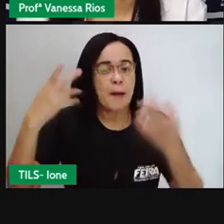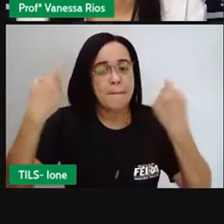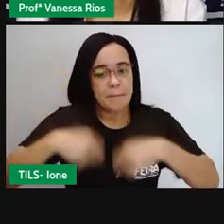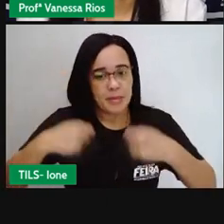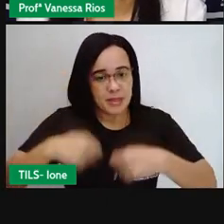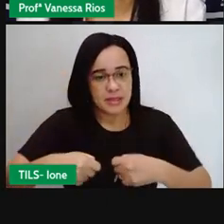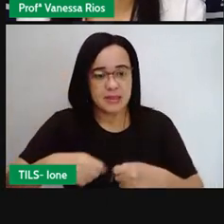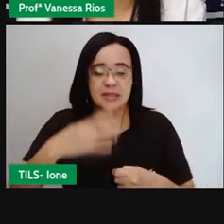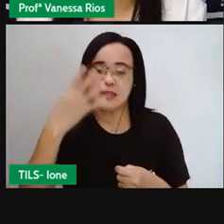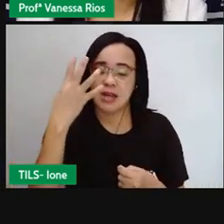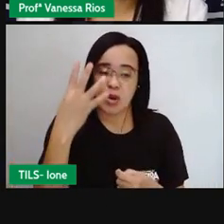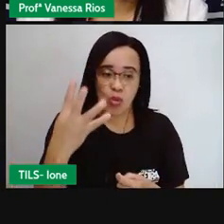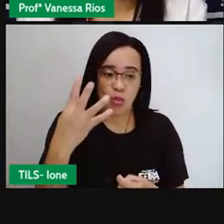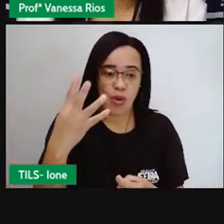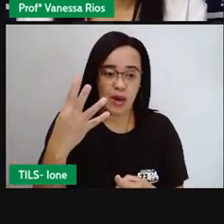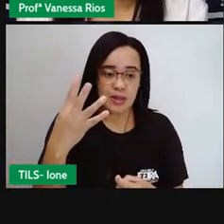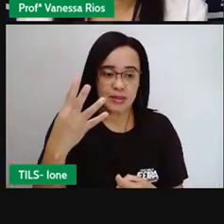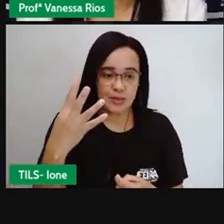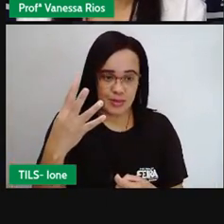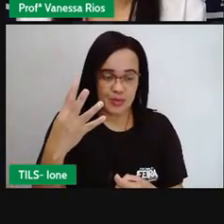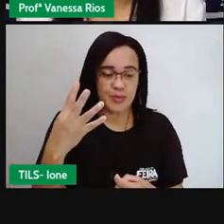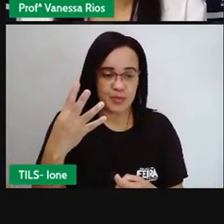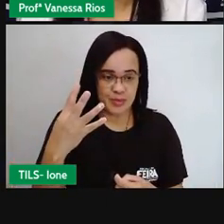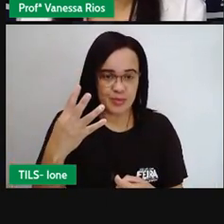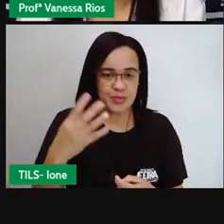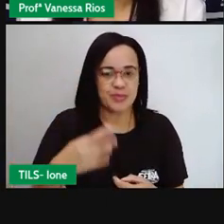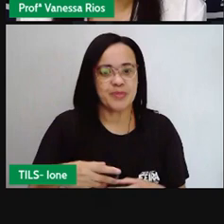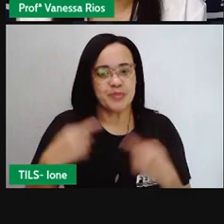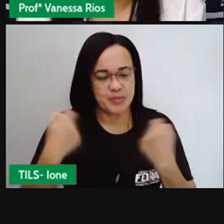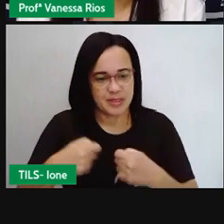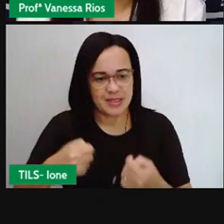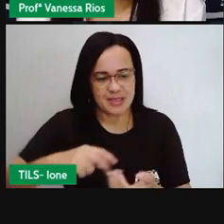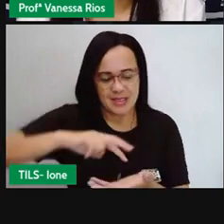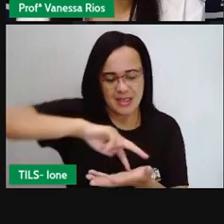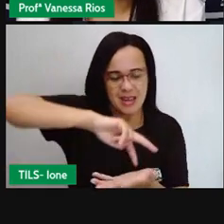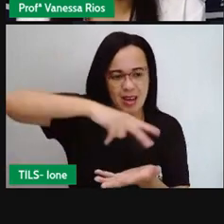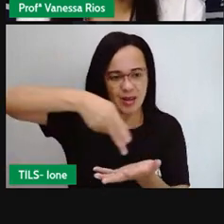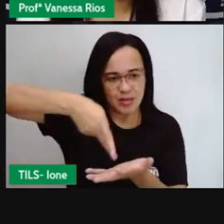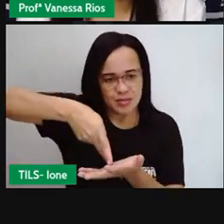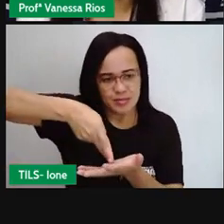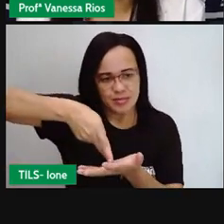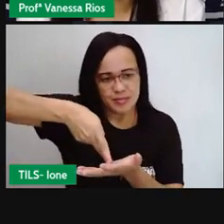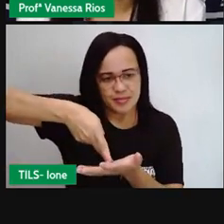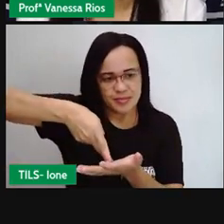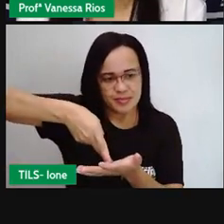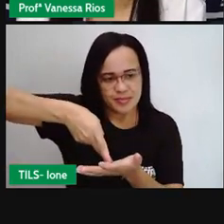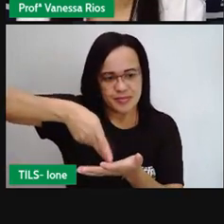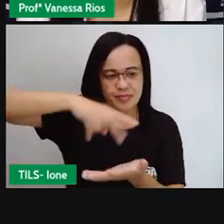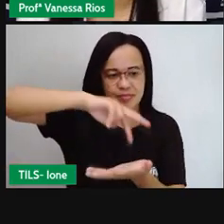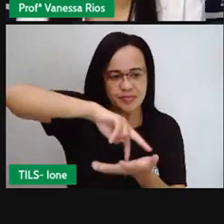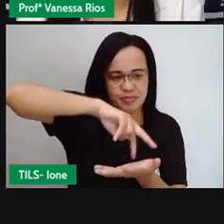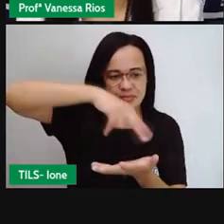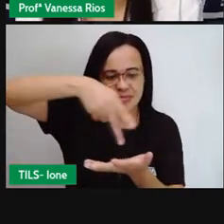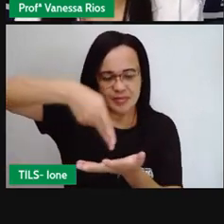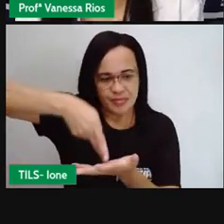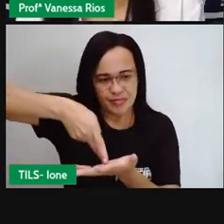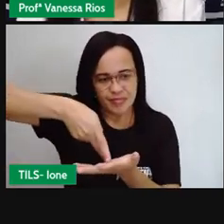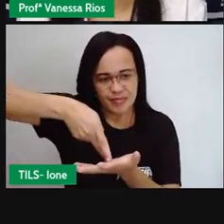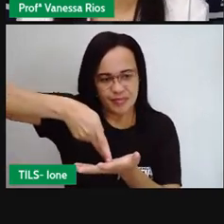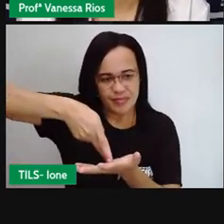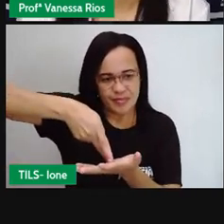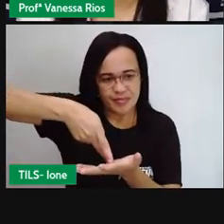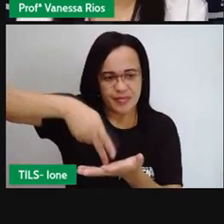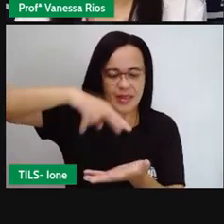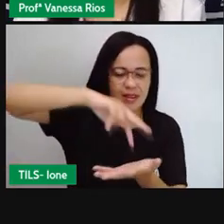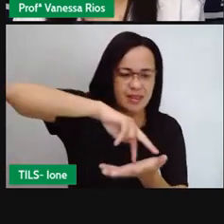completa. Você sabe por quê? A Pró falou, gire aí, ó, vezes, não foi? justamente a